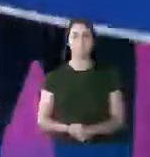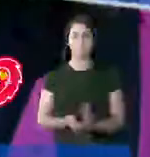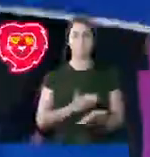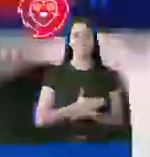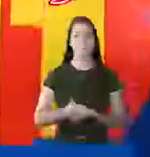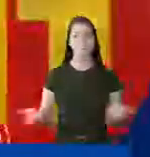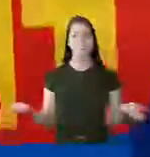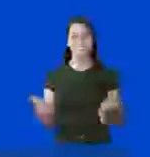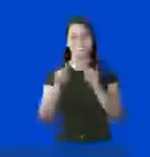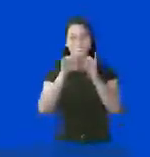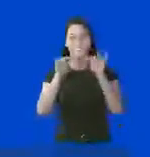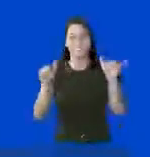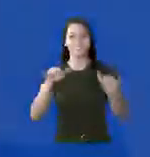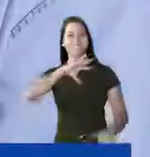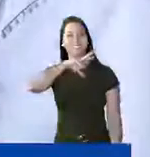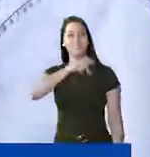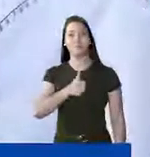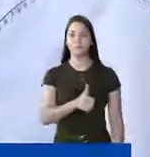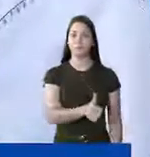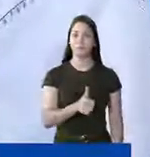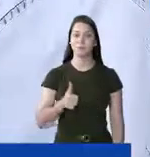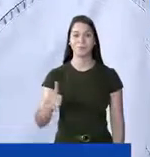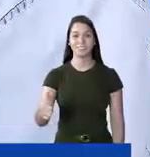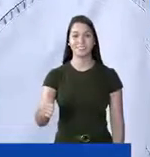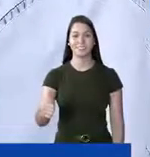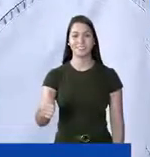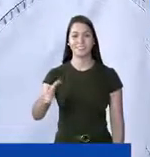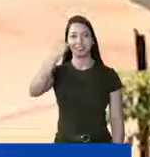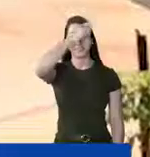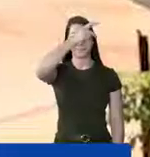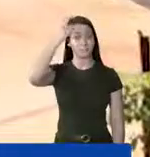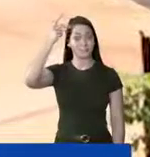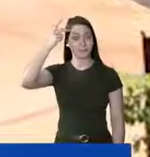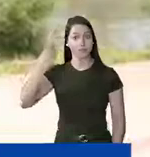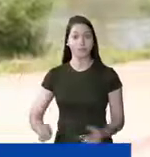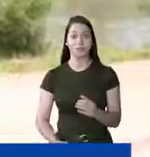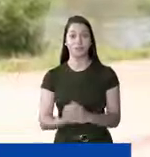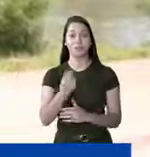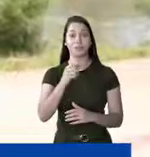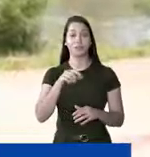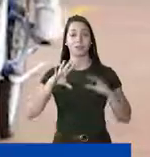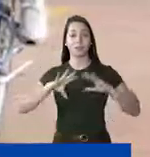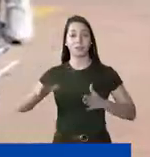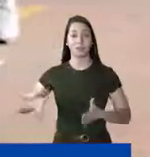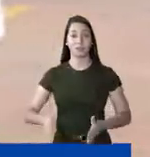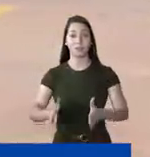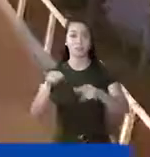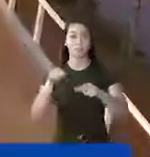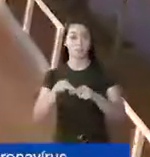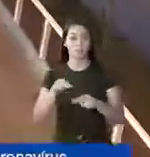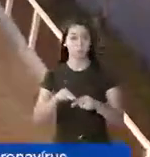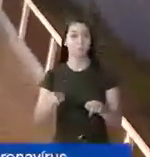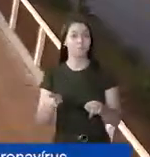Começa agora o programa Odelmo 11. O prefeito que fez o Parque Linear do Uberabinha,